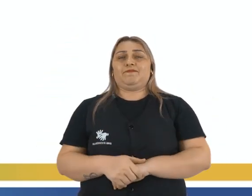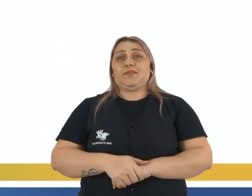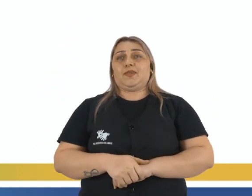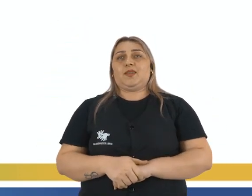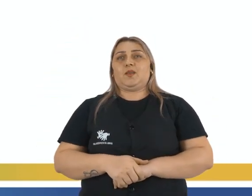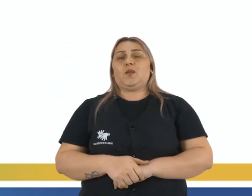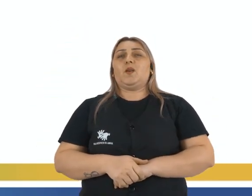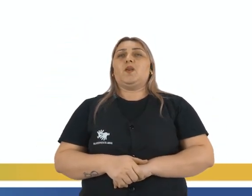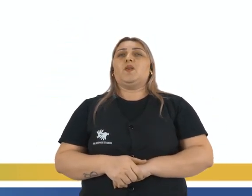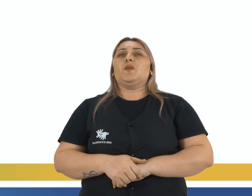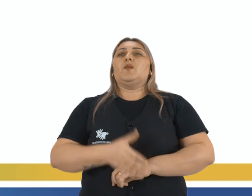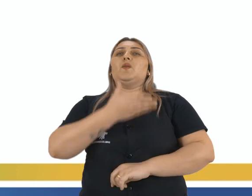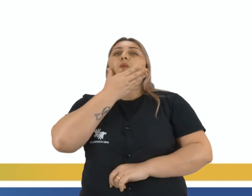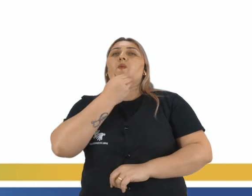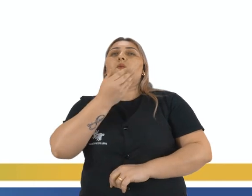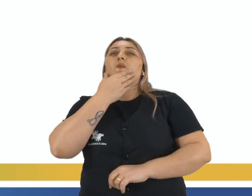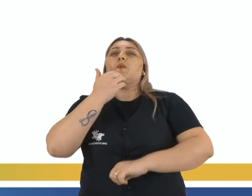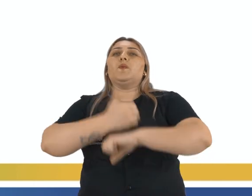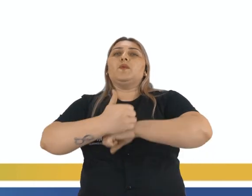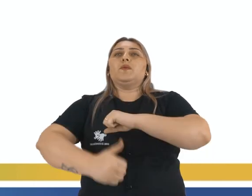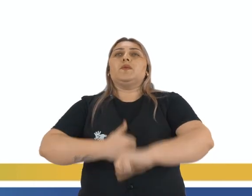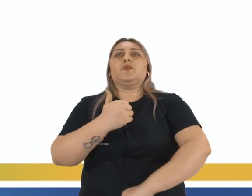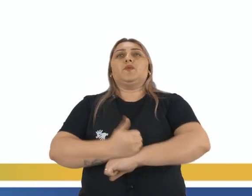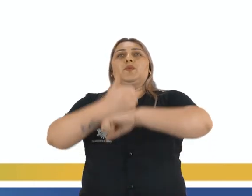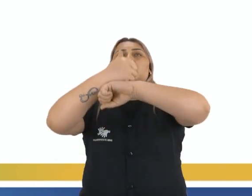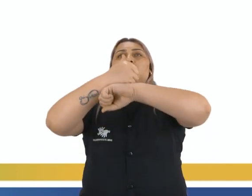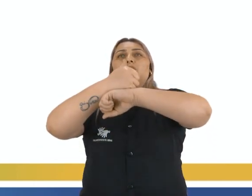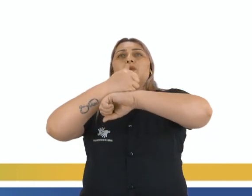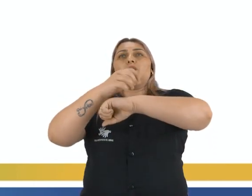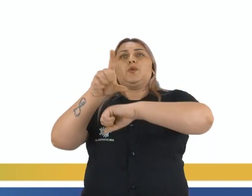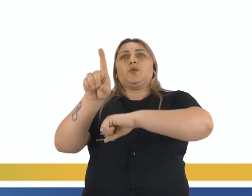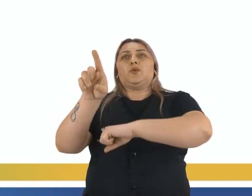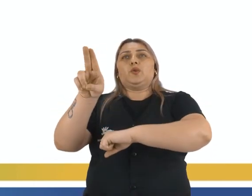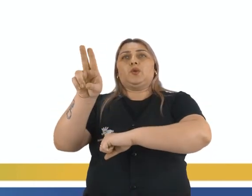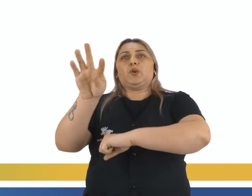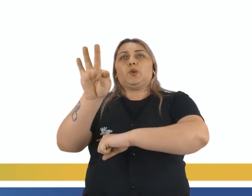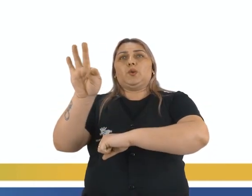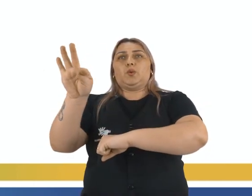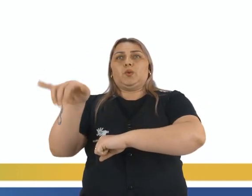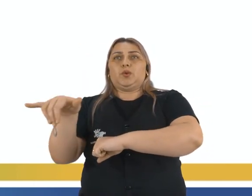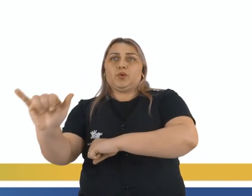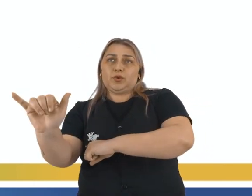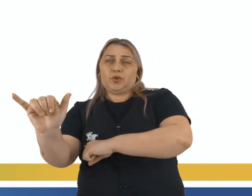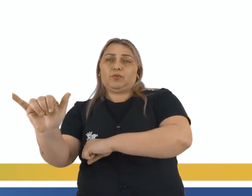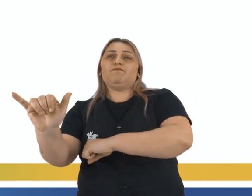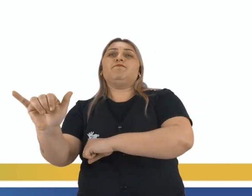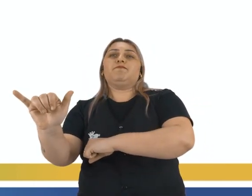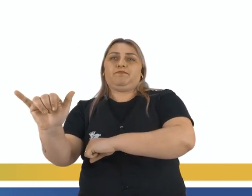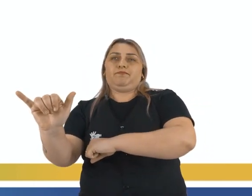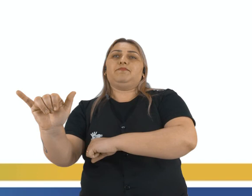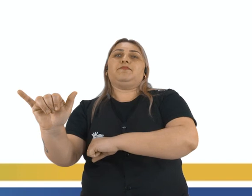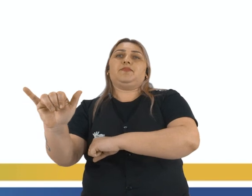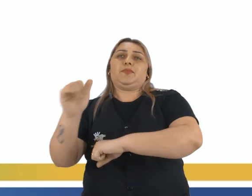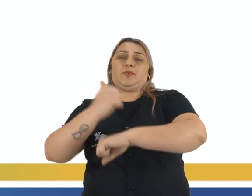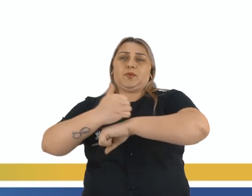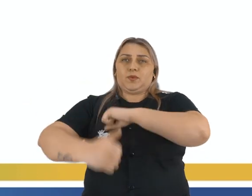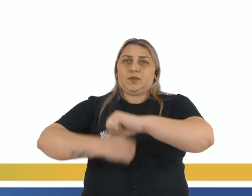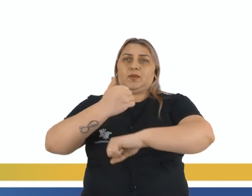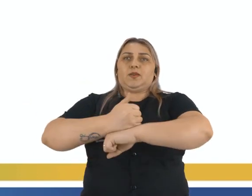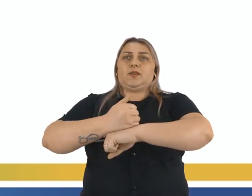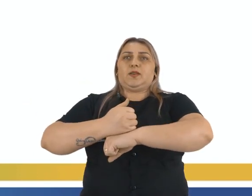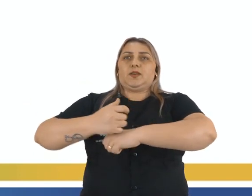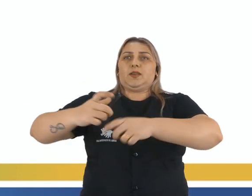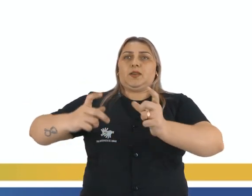que vai ser, inclusive, liderada, né, por uma das pessoas que a gente vai conhecer, que é o Dutbuque, que era uma liderança local